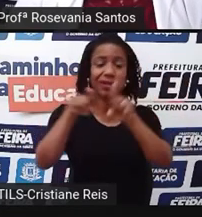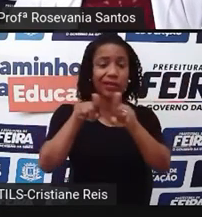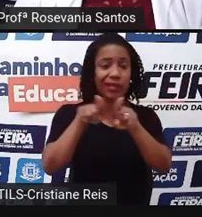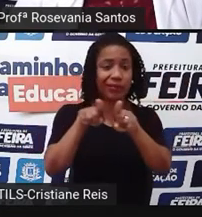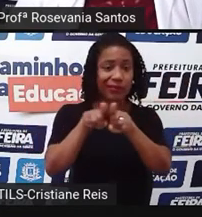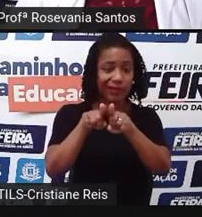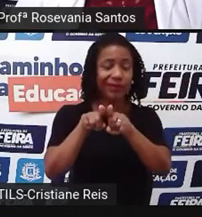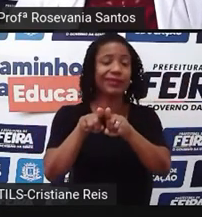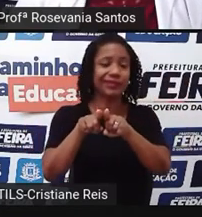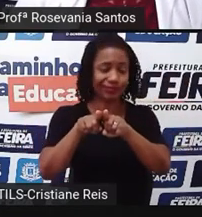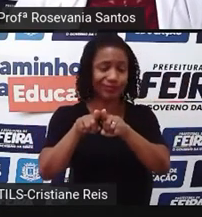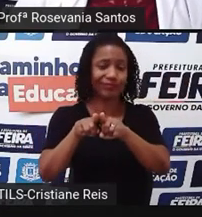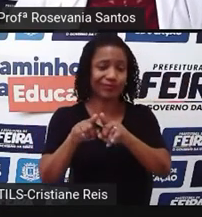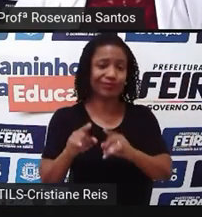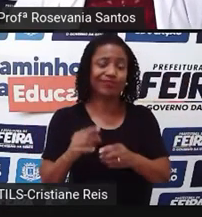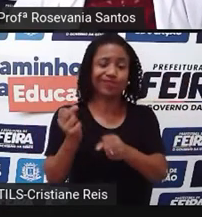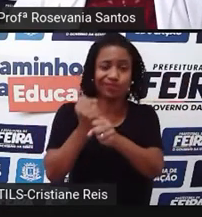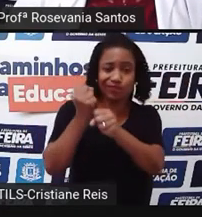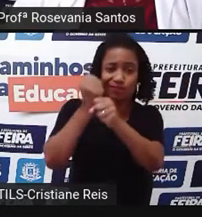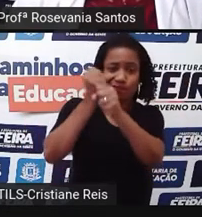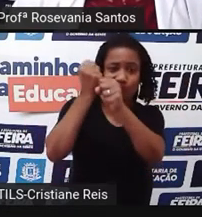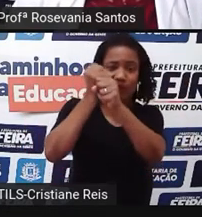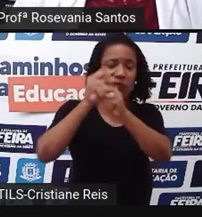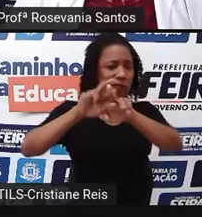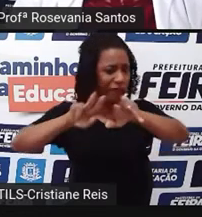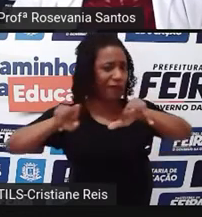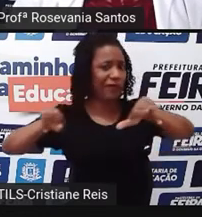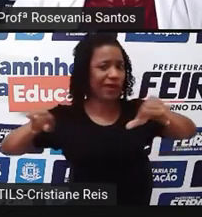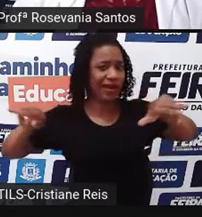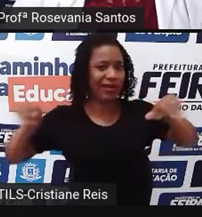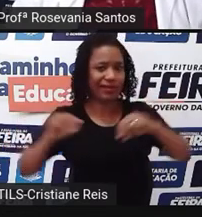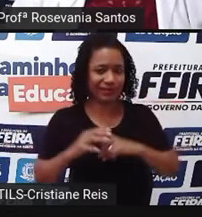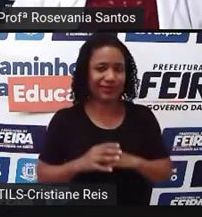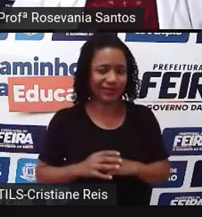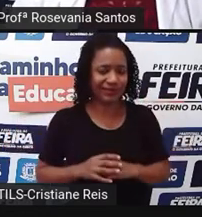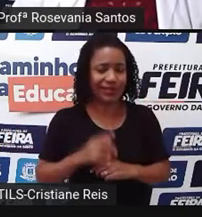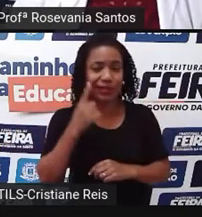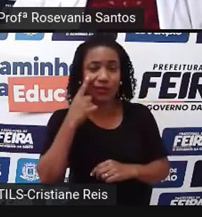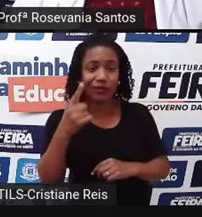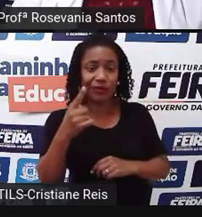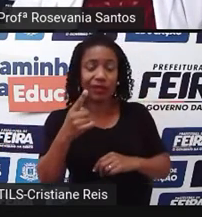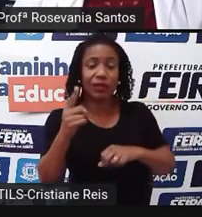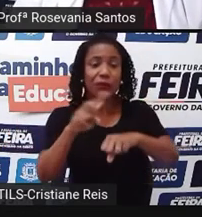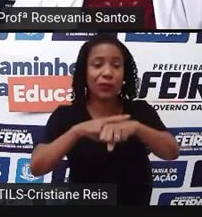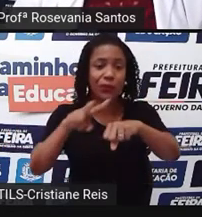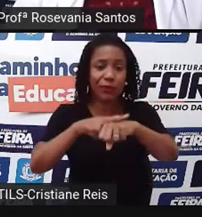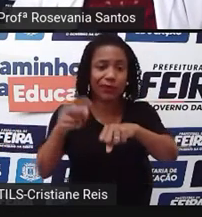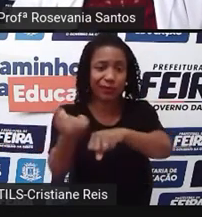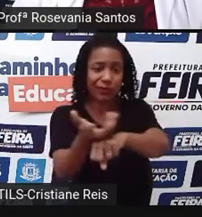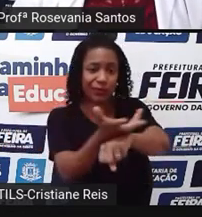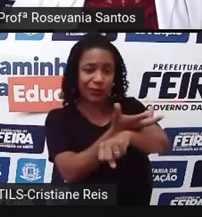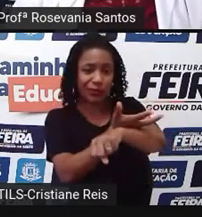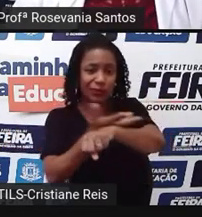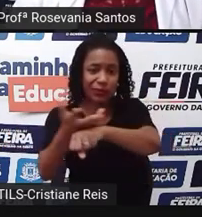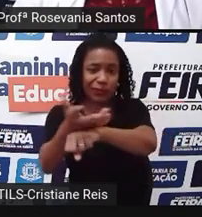retirada maciça, vamos dizer assim, né? Ou massiva da vegetação desse espaço. Então,